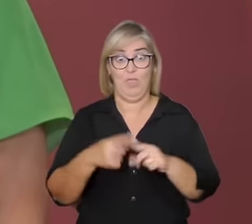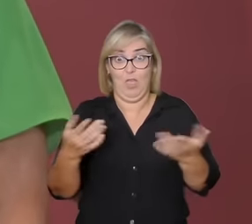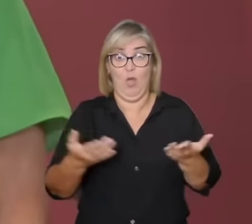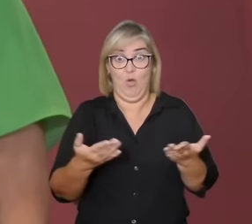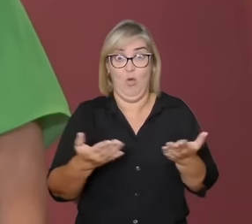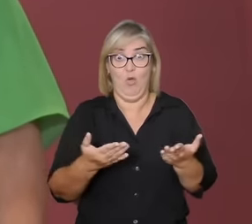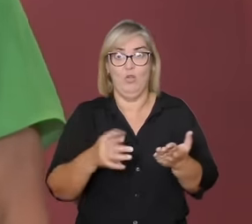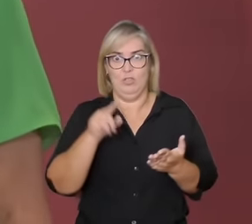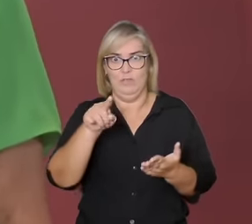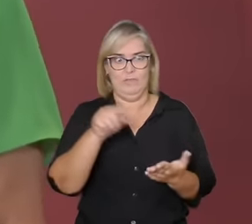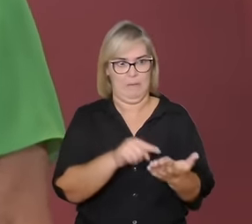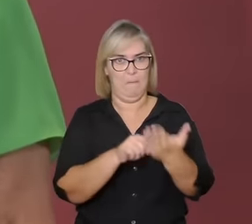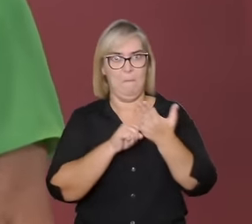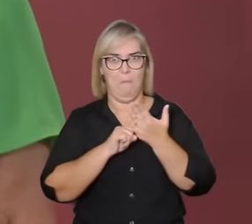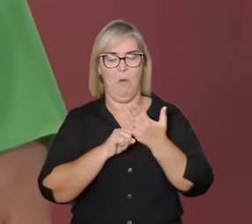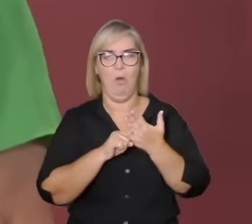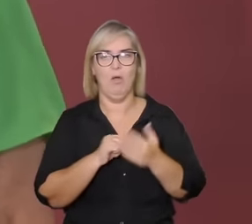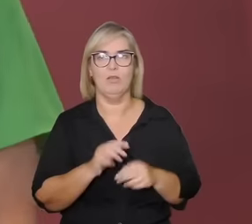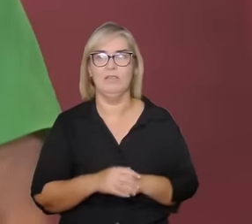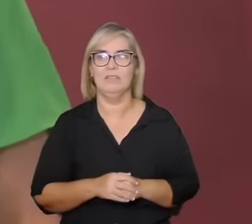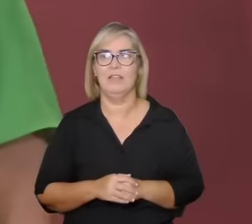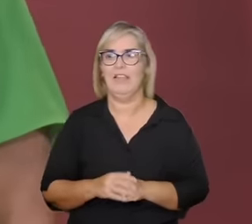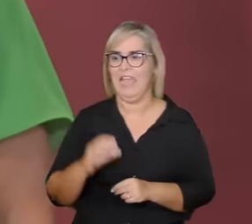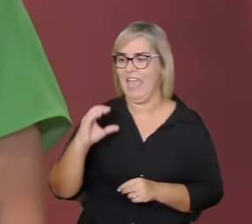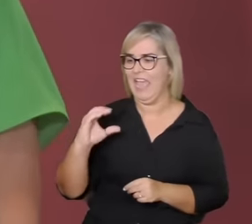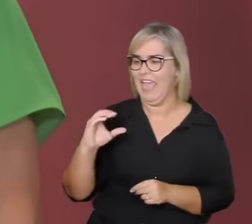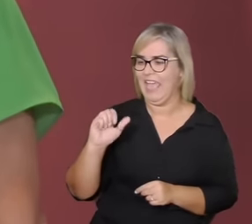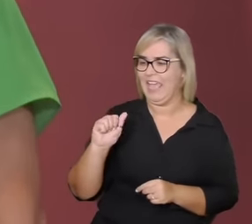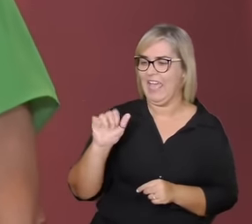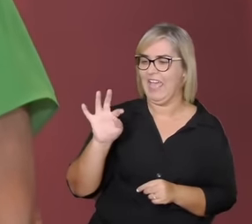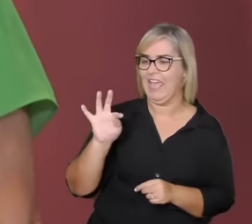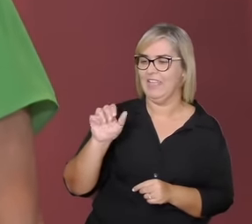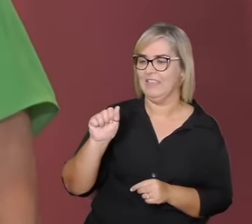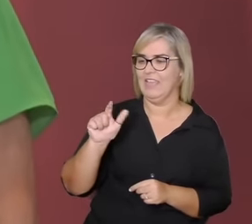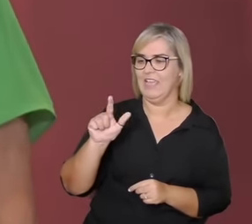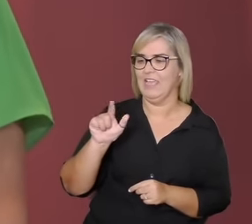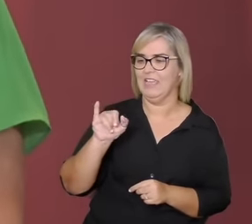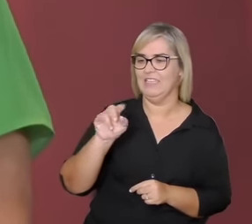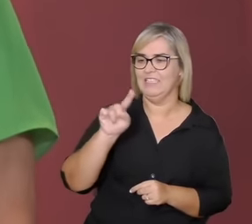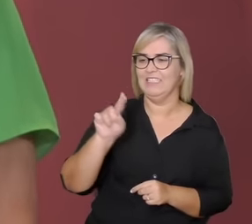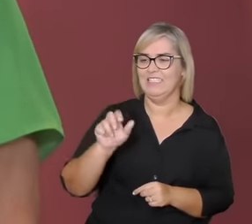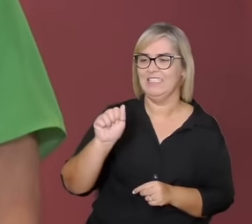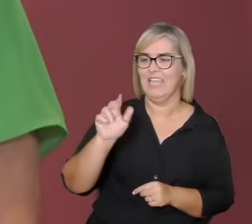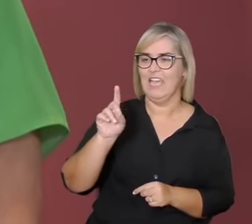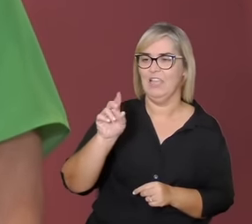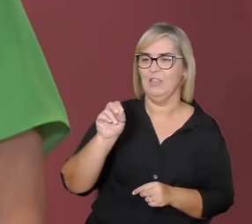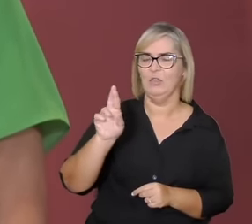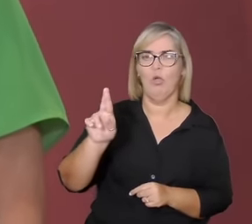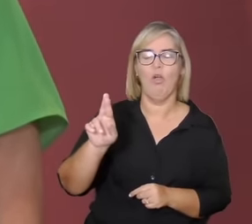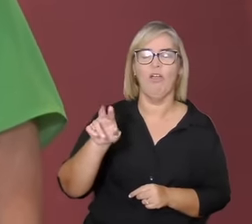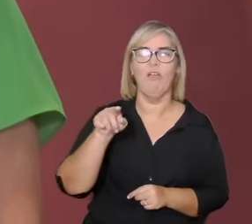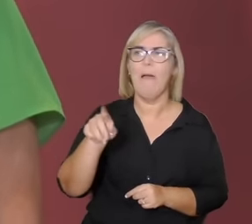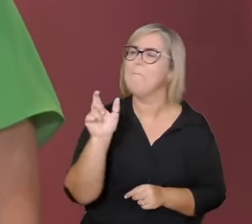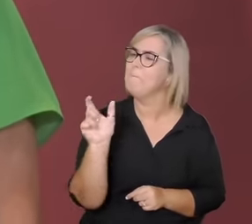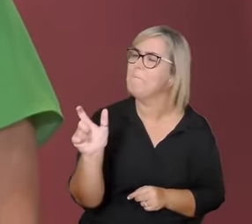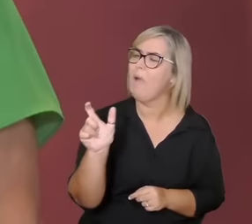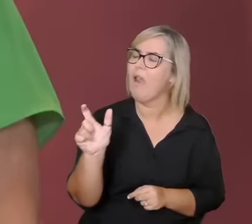para a gente a palavra catalisador eu achei isso de uma dimensão